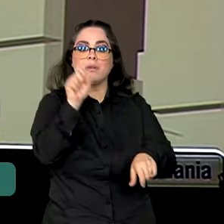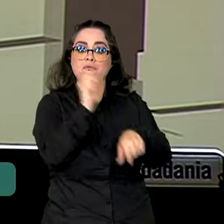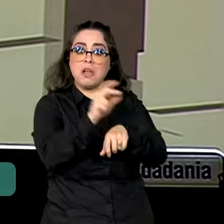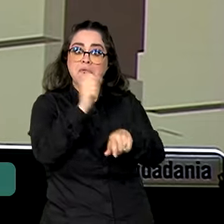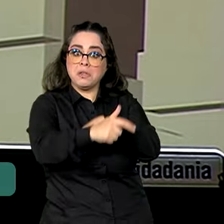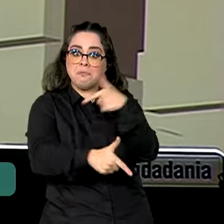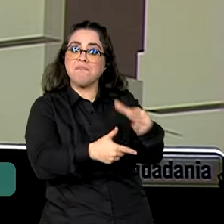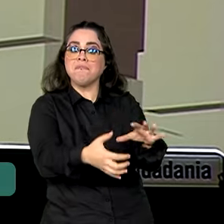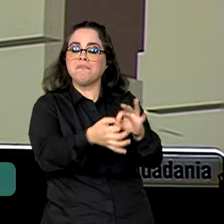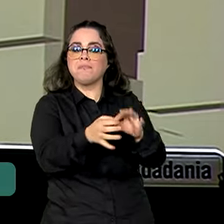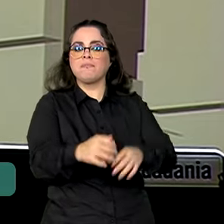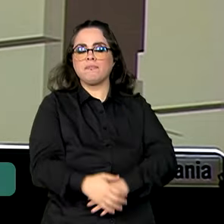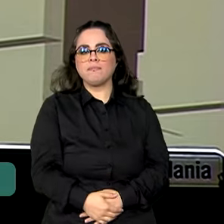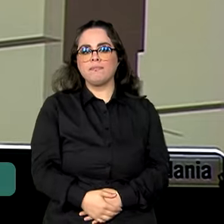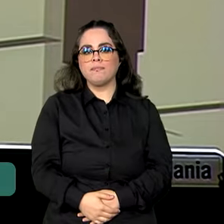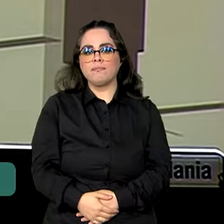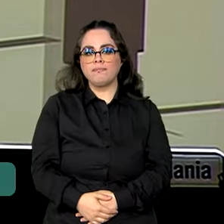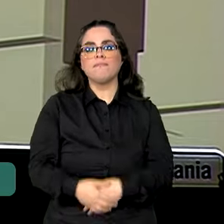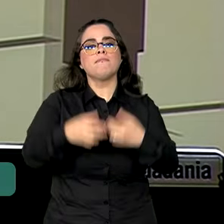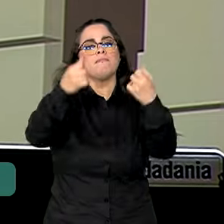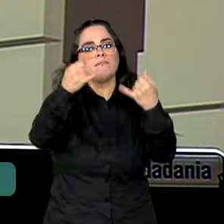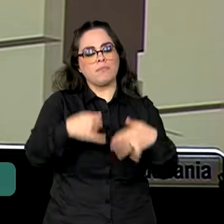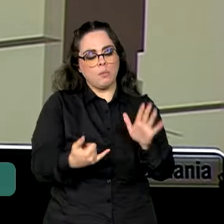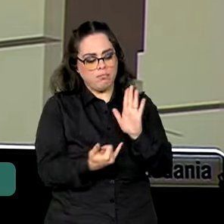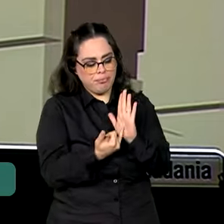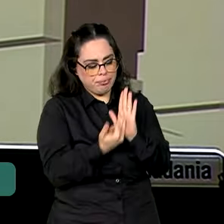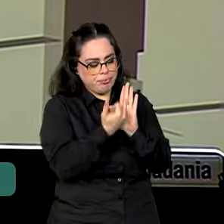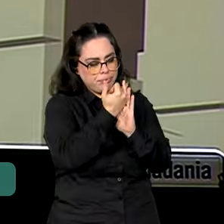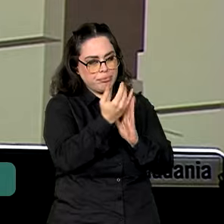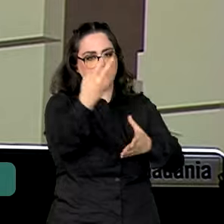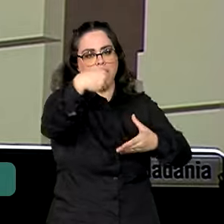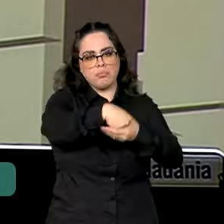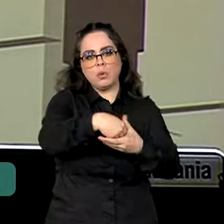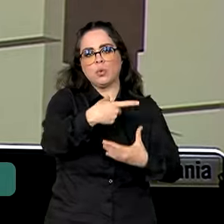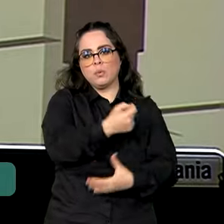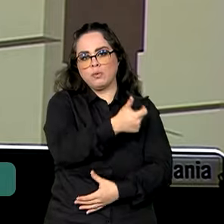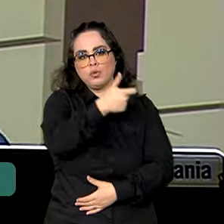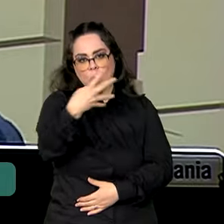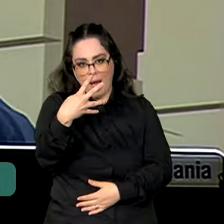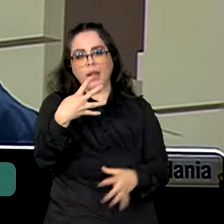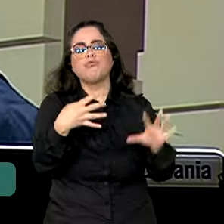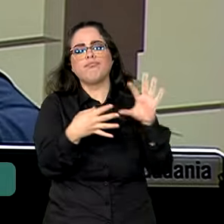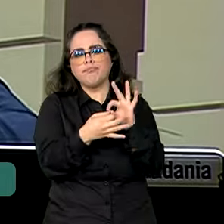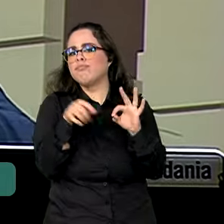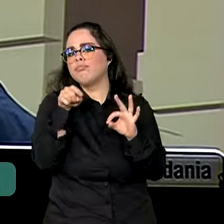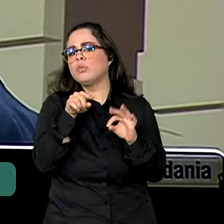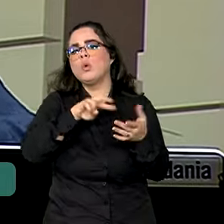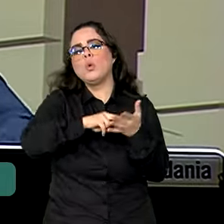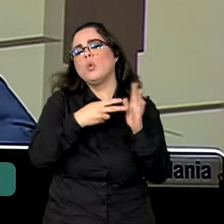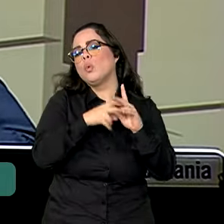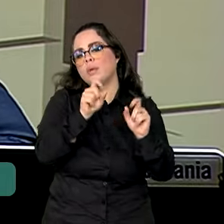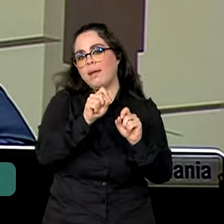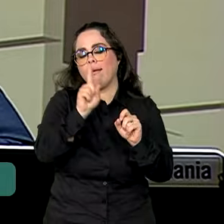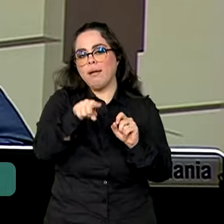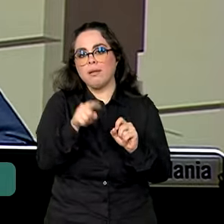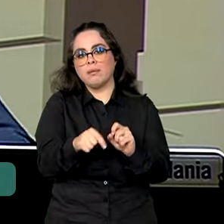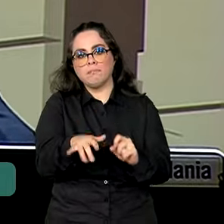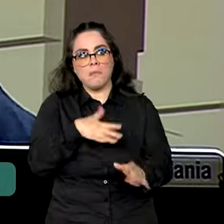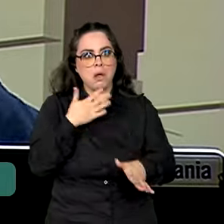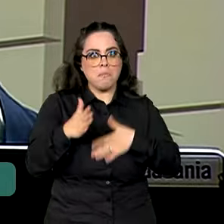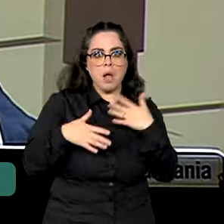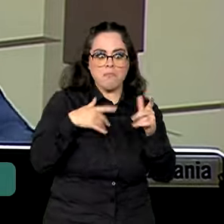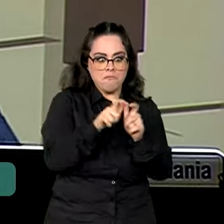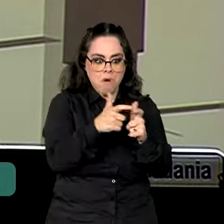emprego. O caso da inflação efetivamente para 2024, ela corresponde a essas surpresas de